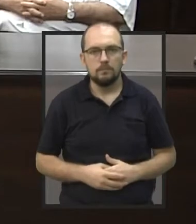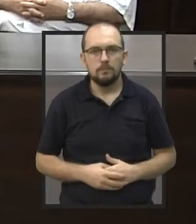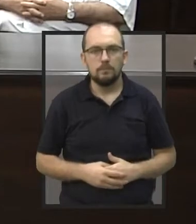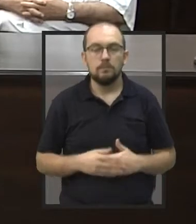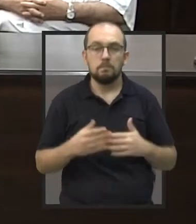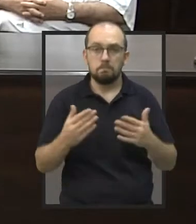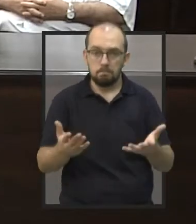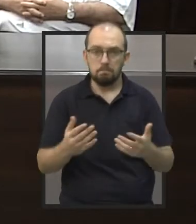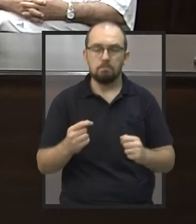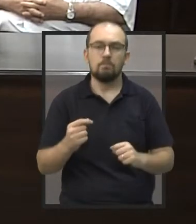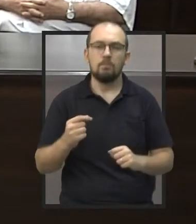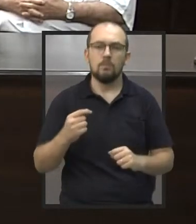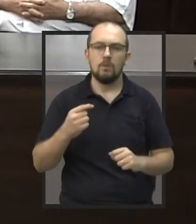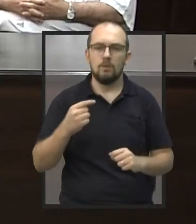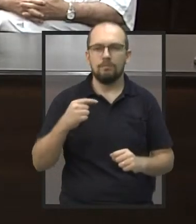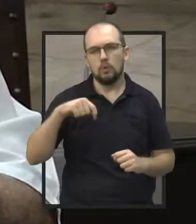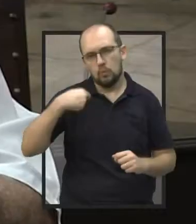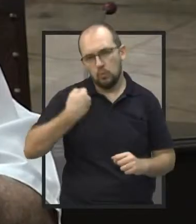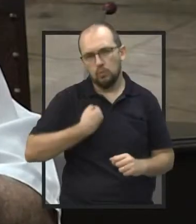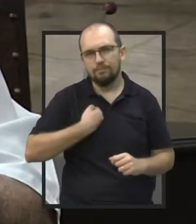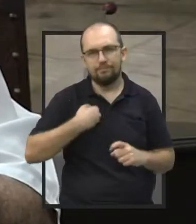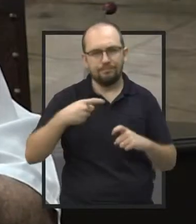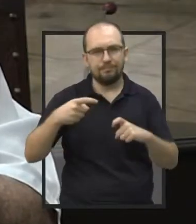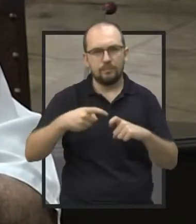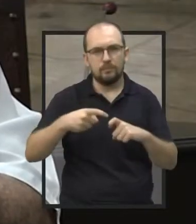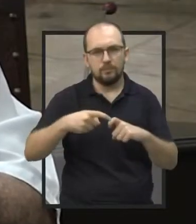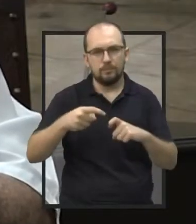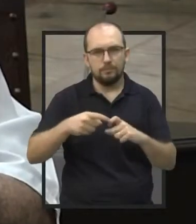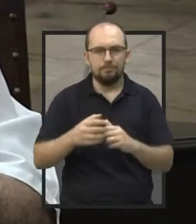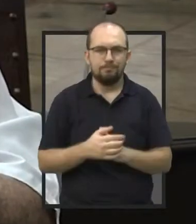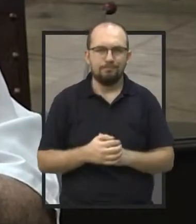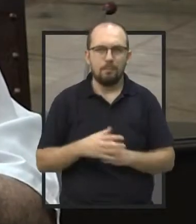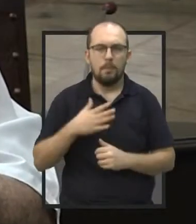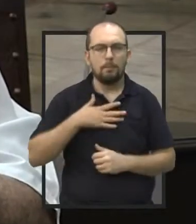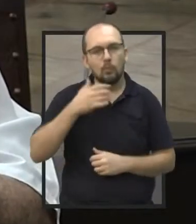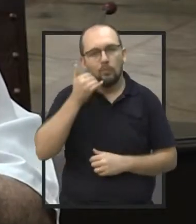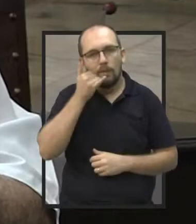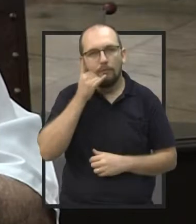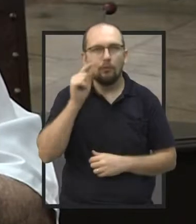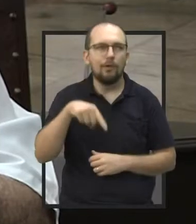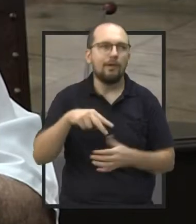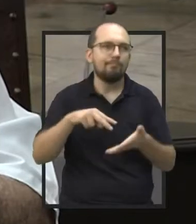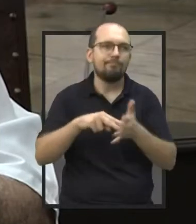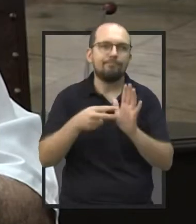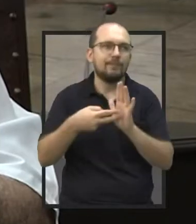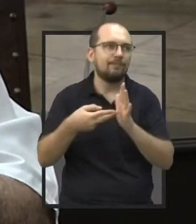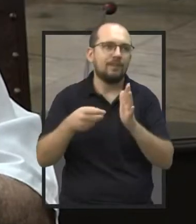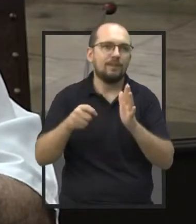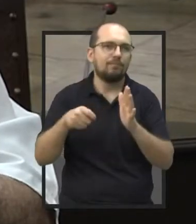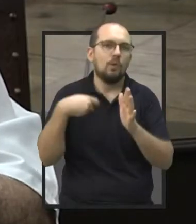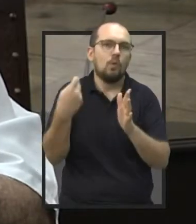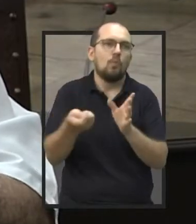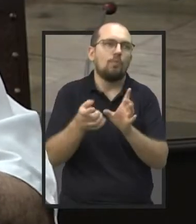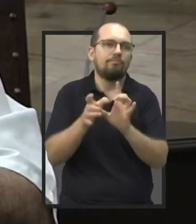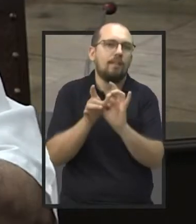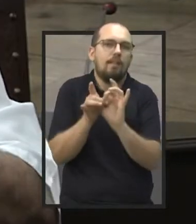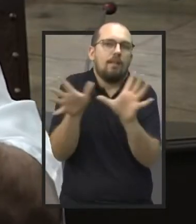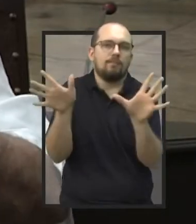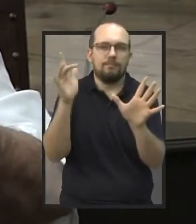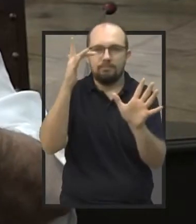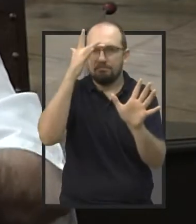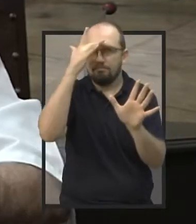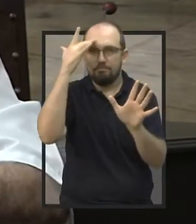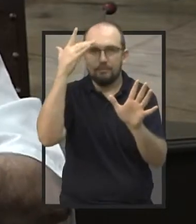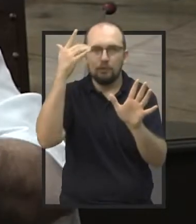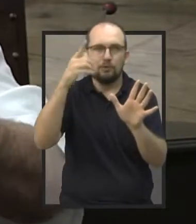A gente, como médico, e como o meu telefone é praticamente um telefone, vira um telefone público que as pessoas